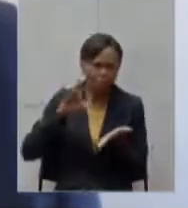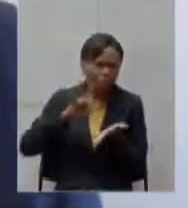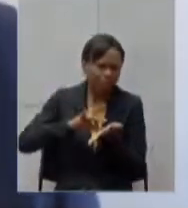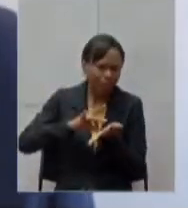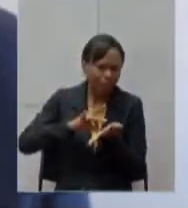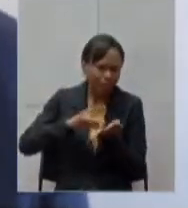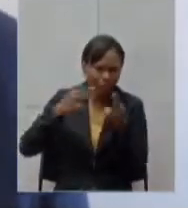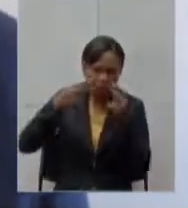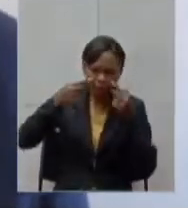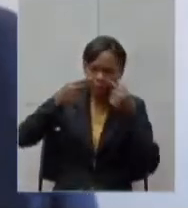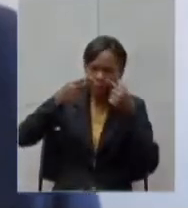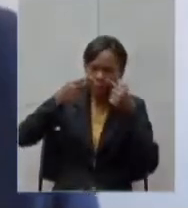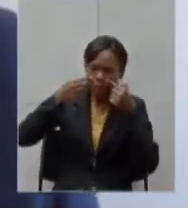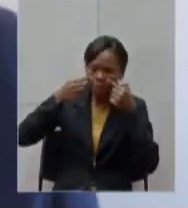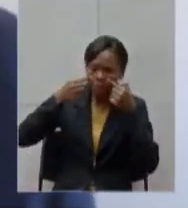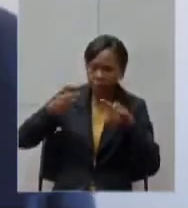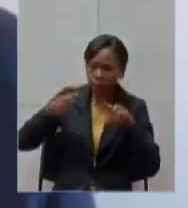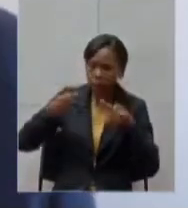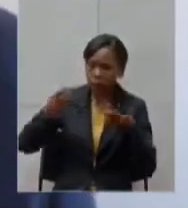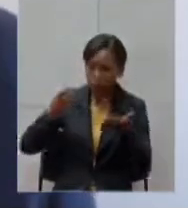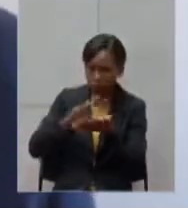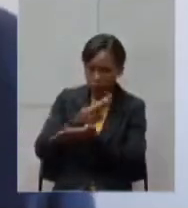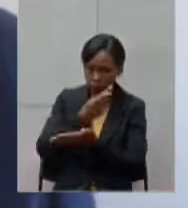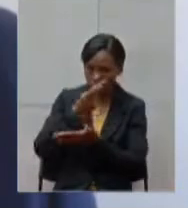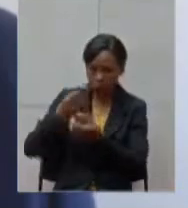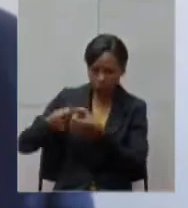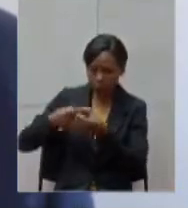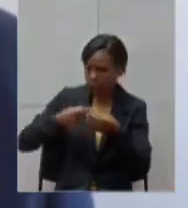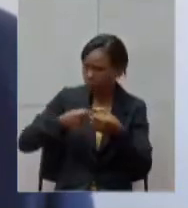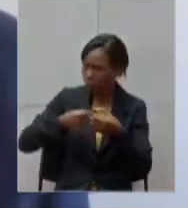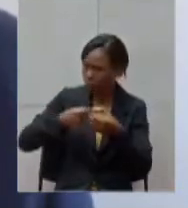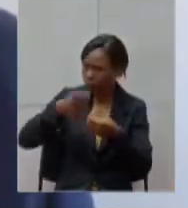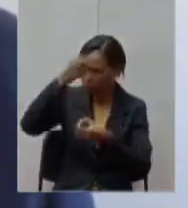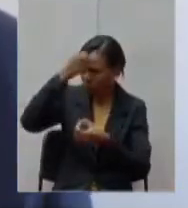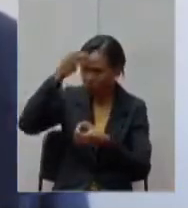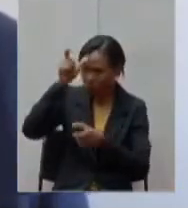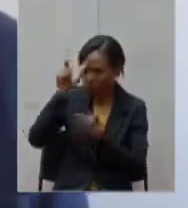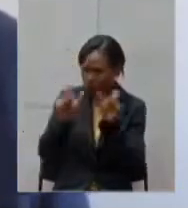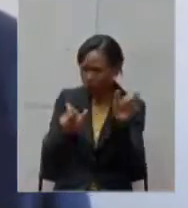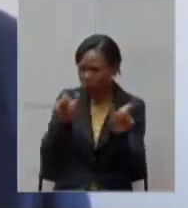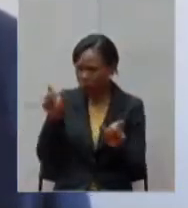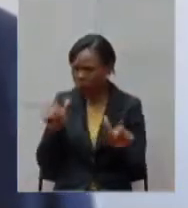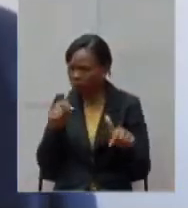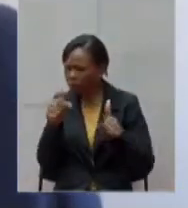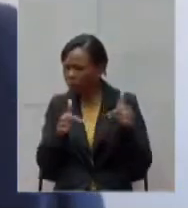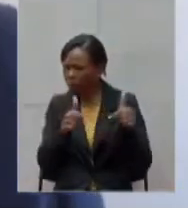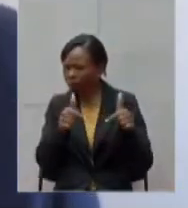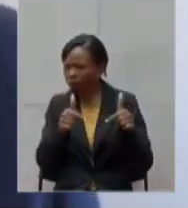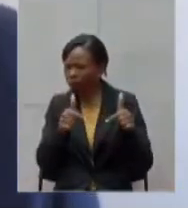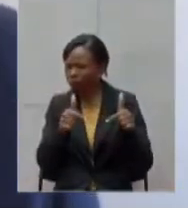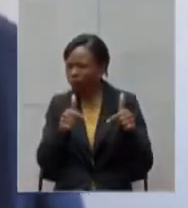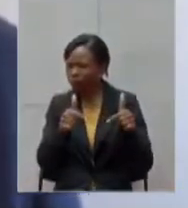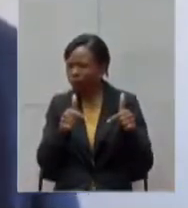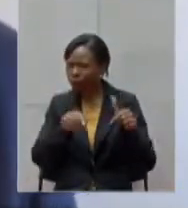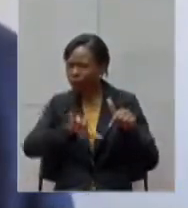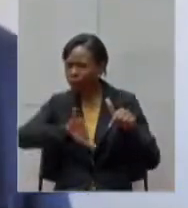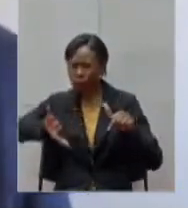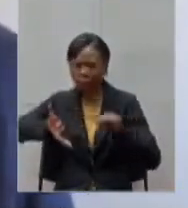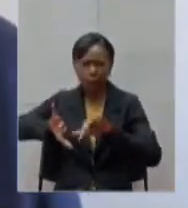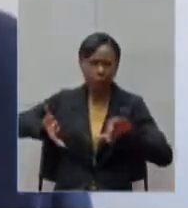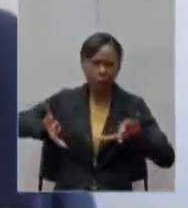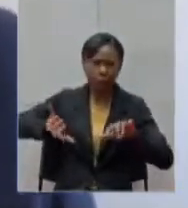vendo nos municípios prefeitos prefeitas agindo quase que isoladamente sem uma ação